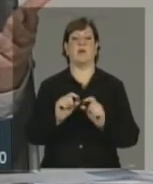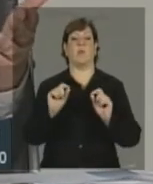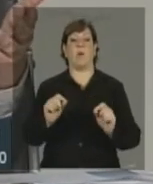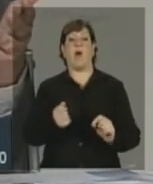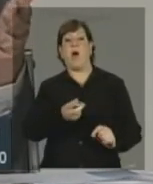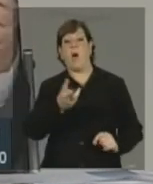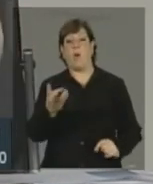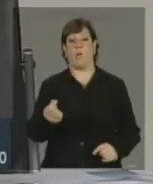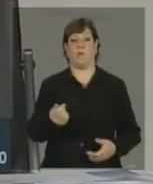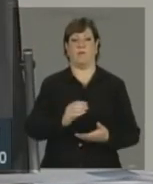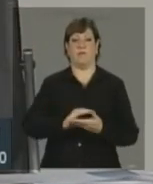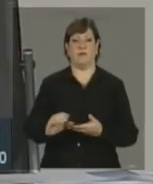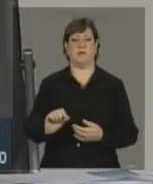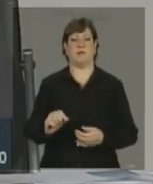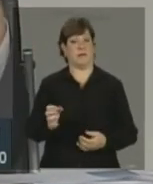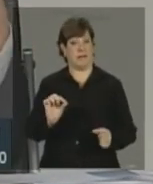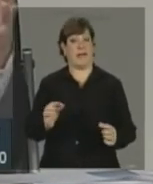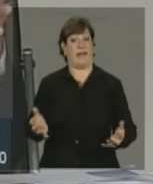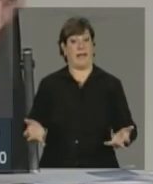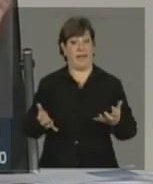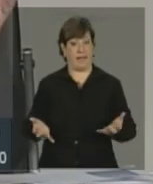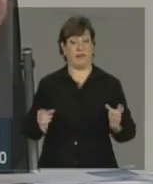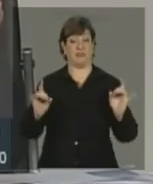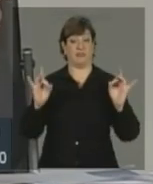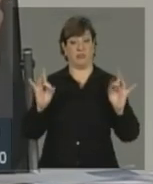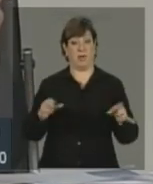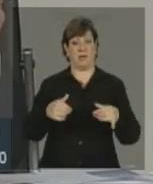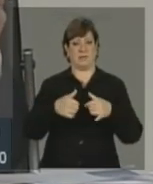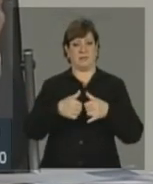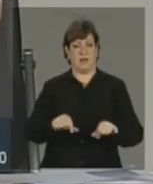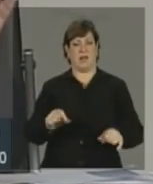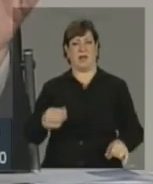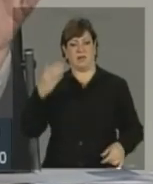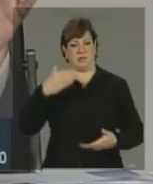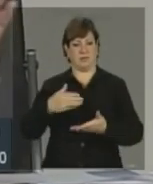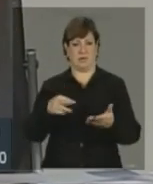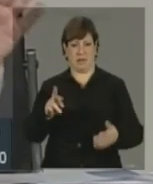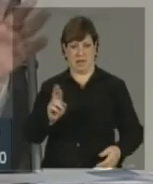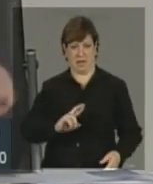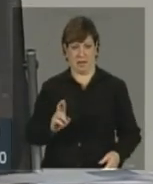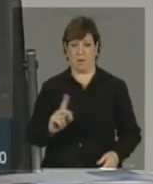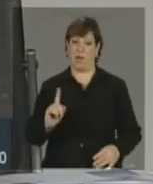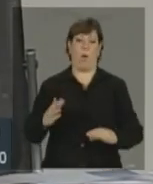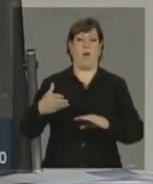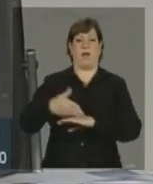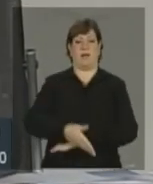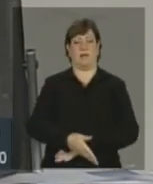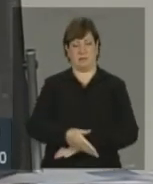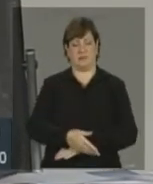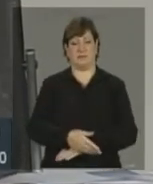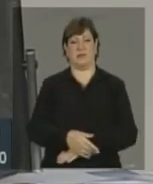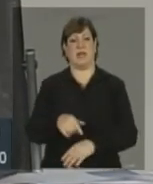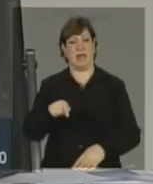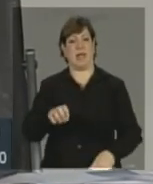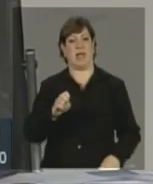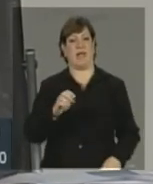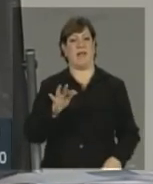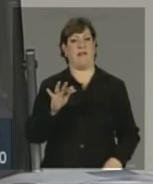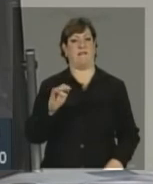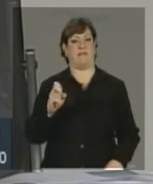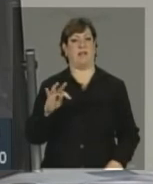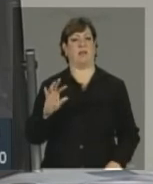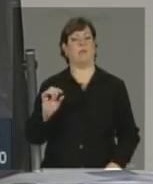investidor que quer apenas estar posicionado em real, ele não entra, não tem nenhuma dúvida que esse efeito existe.